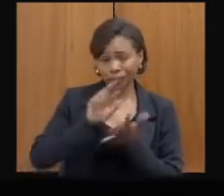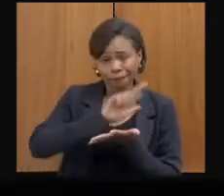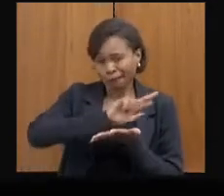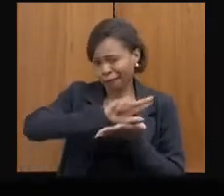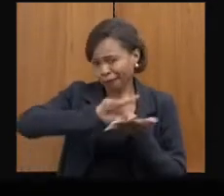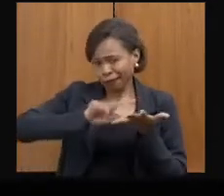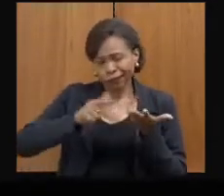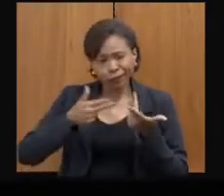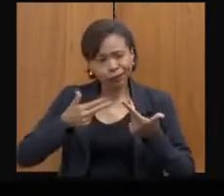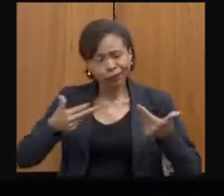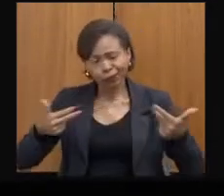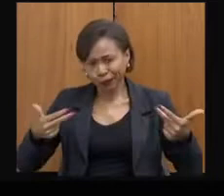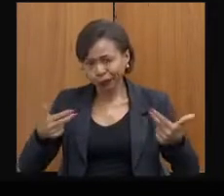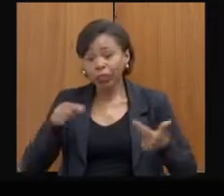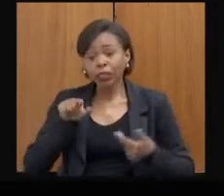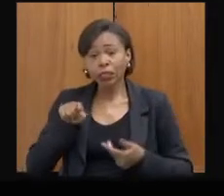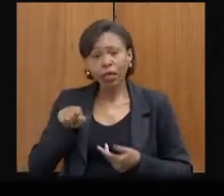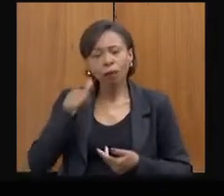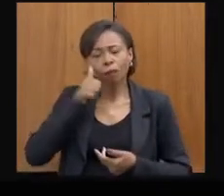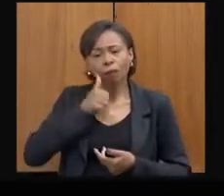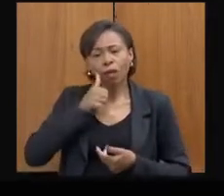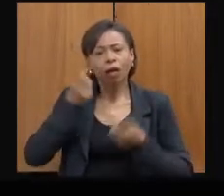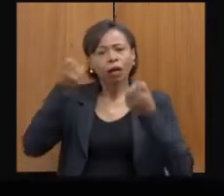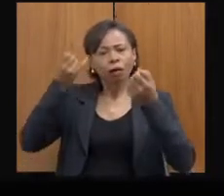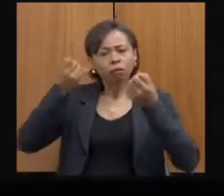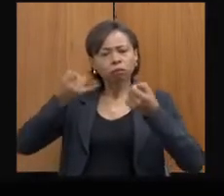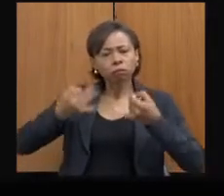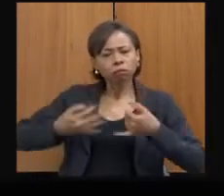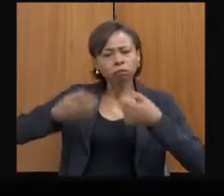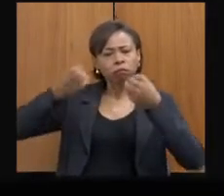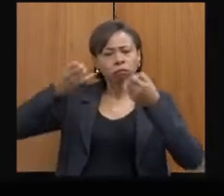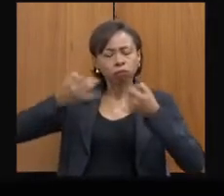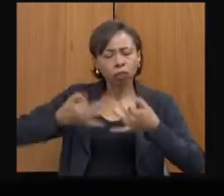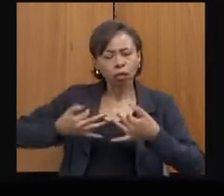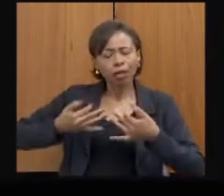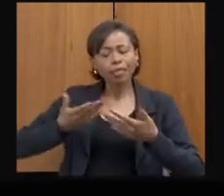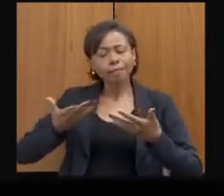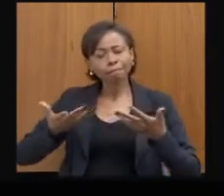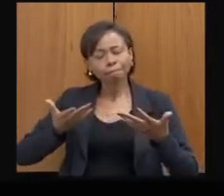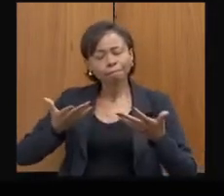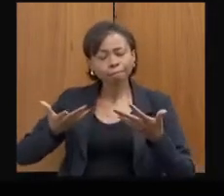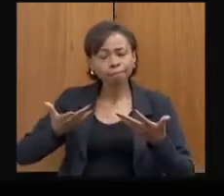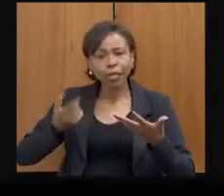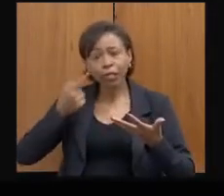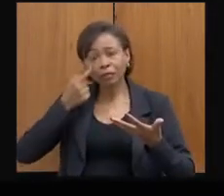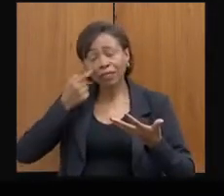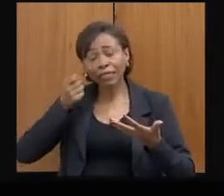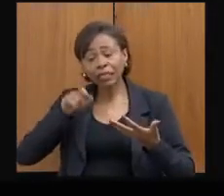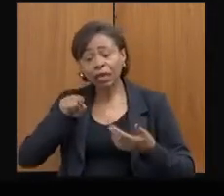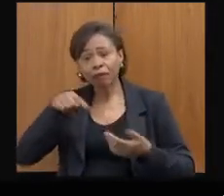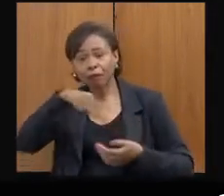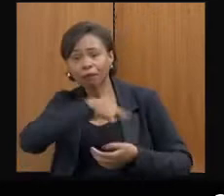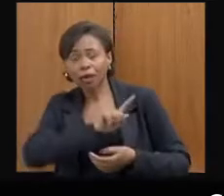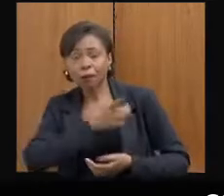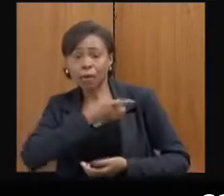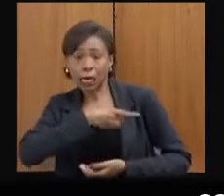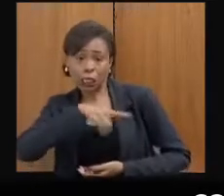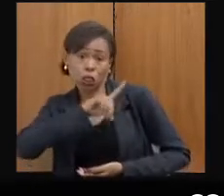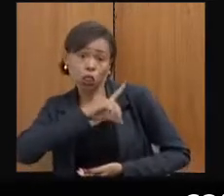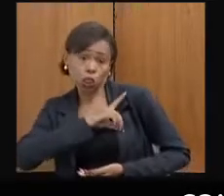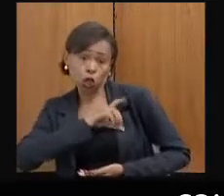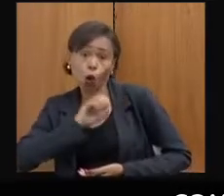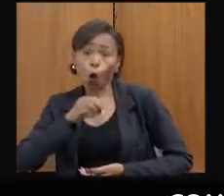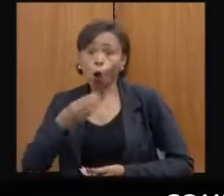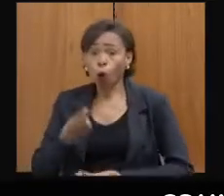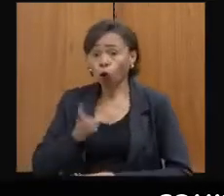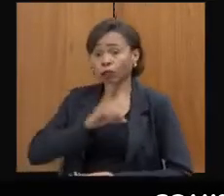de acordo com o relato dessa mulher, é que nós sabemos se ela vai para a delegacia, se ela vai para a defensoria pública e ou se ela vai para